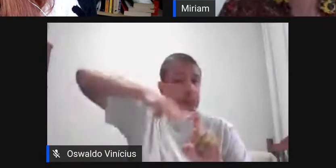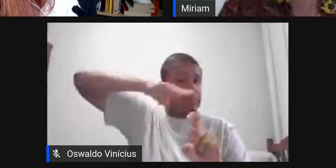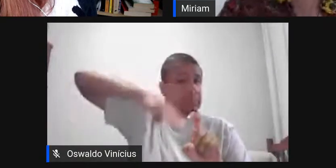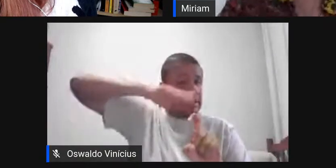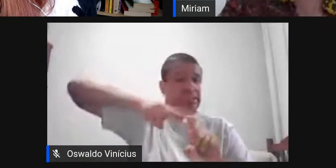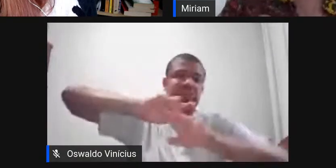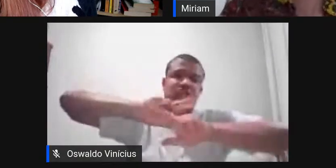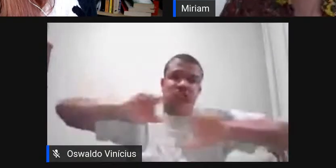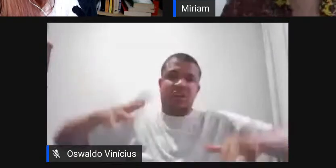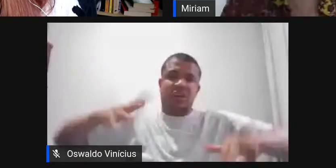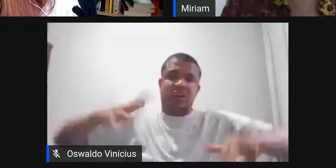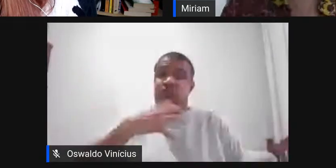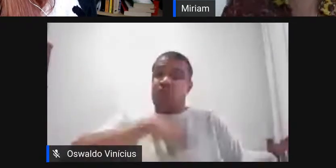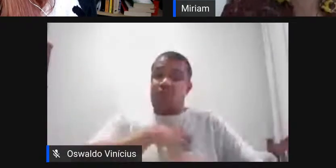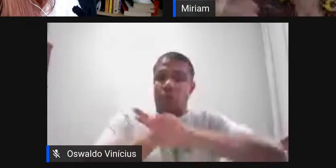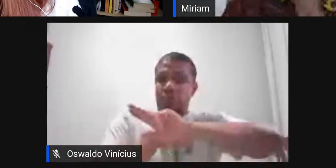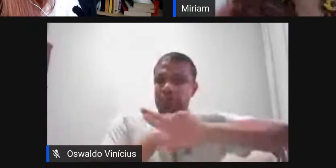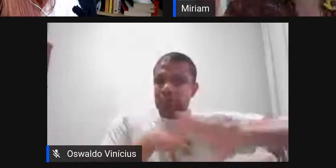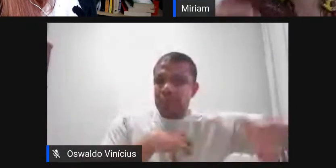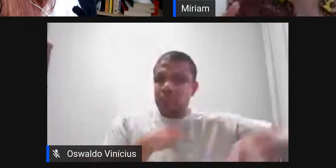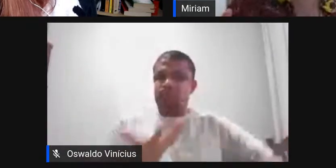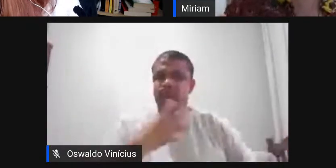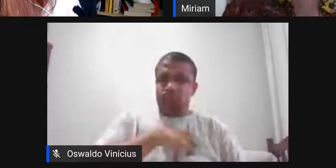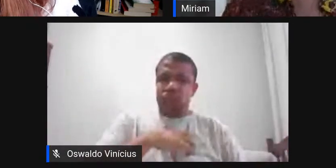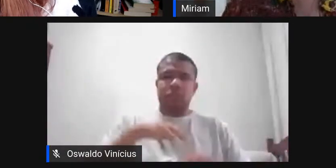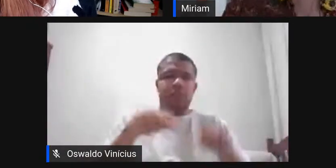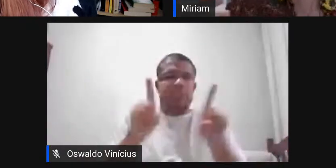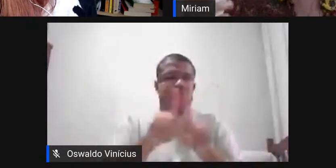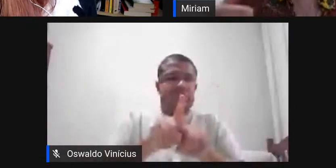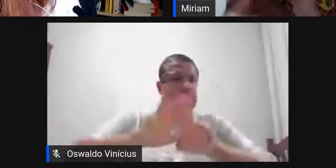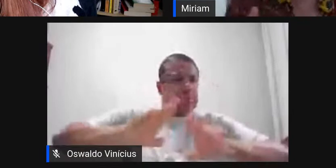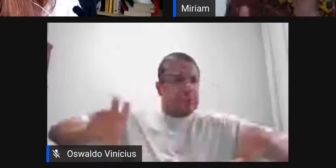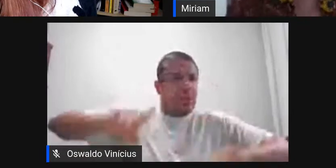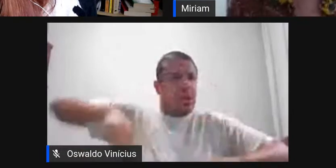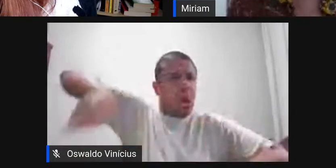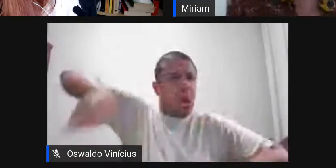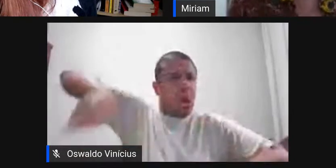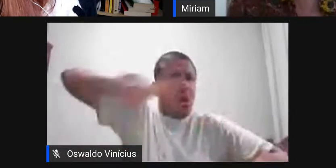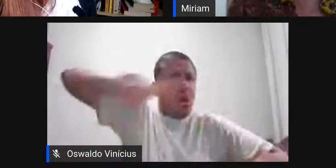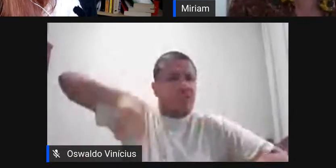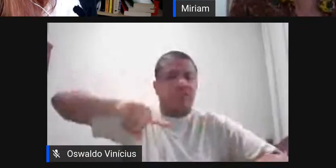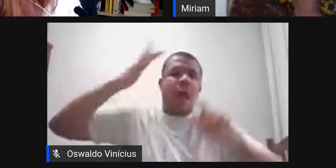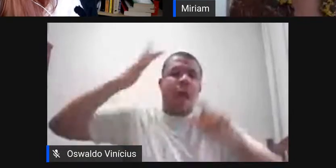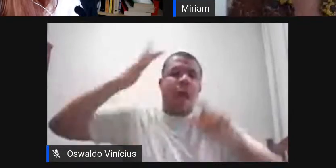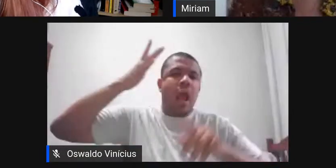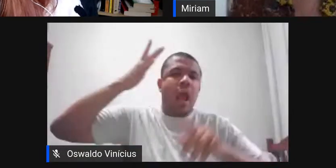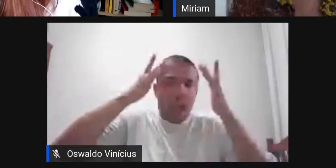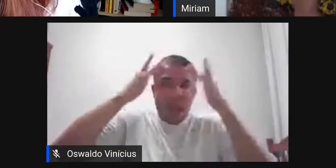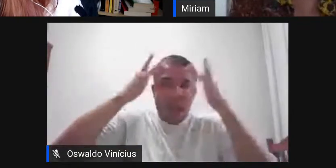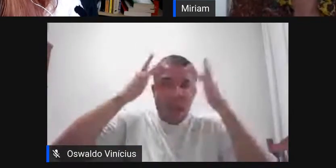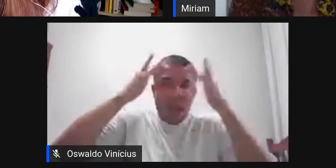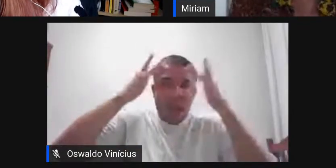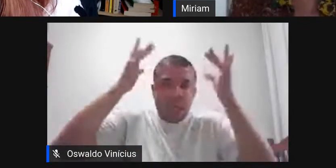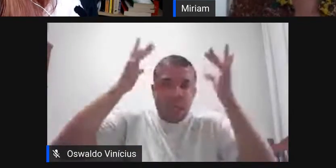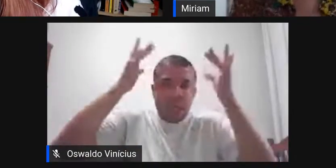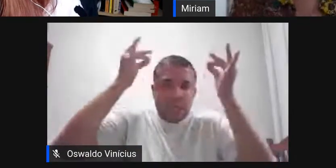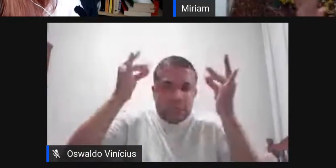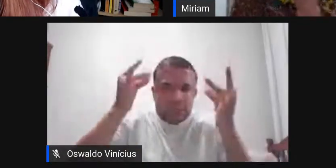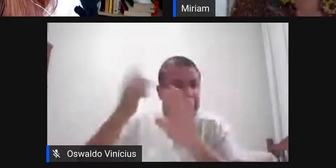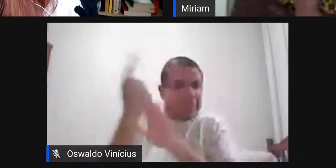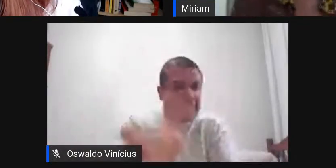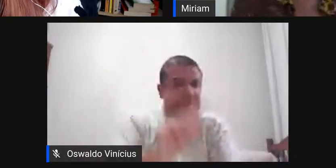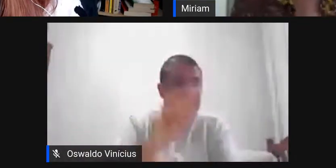formas de diferentes maneiras aquilo vai aprofundando é claro a gente vai entendendo mais aquilo eu